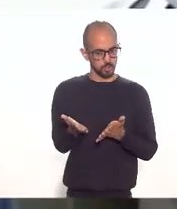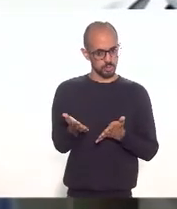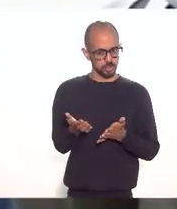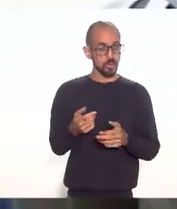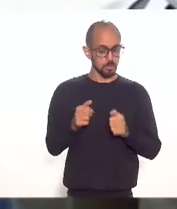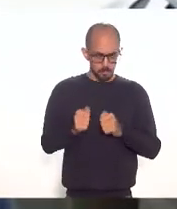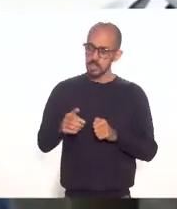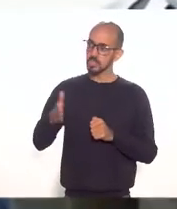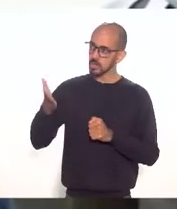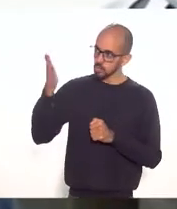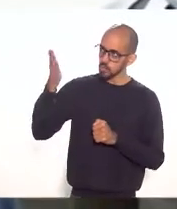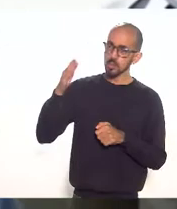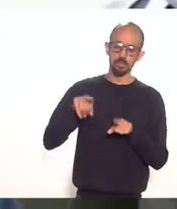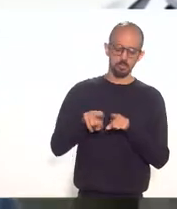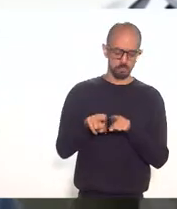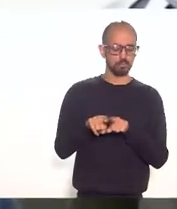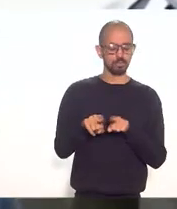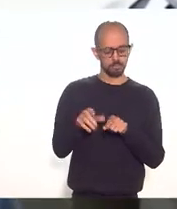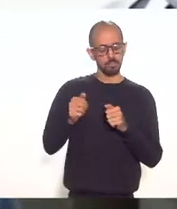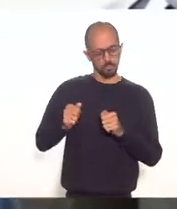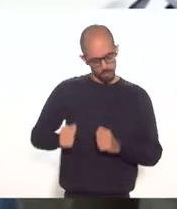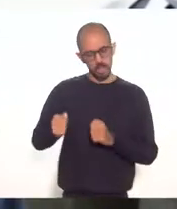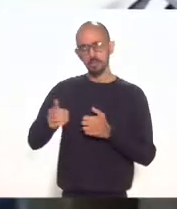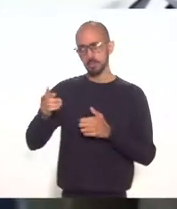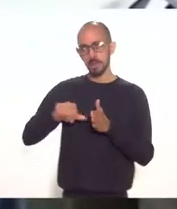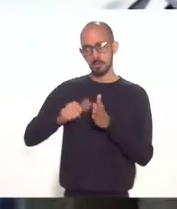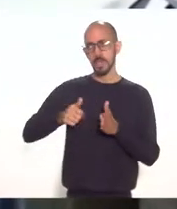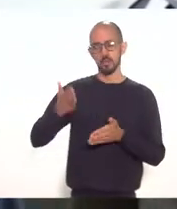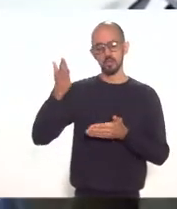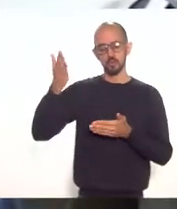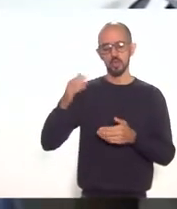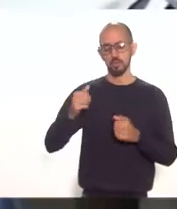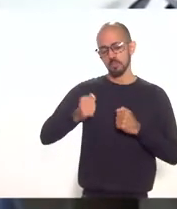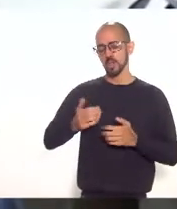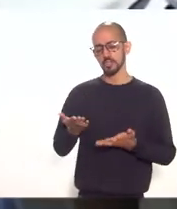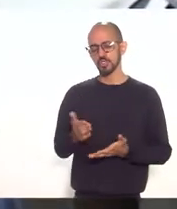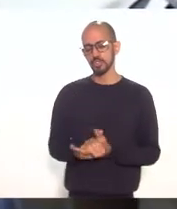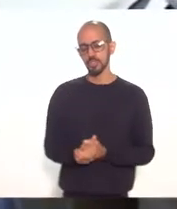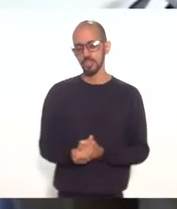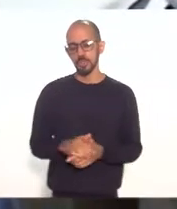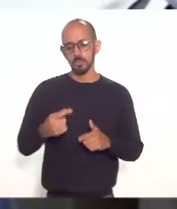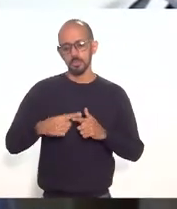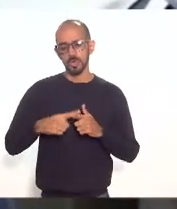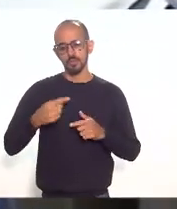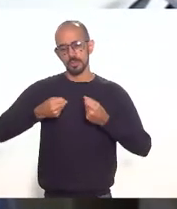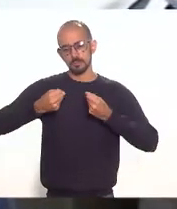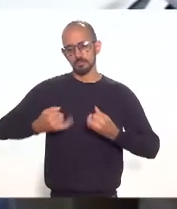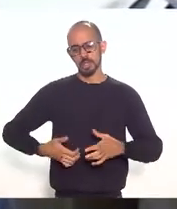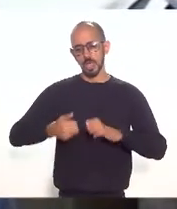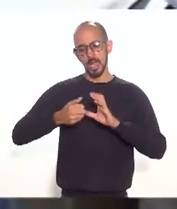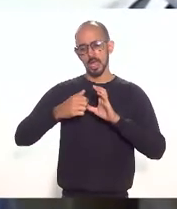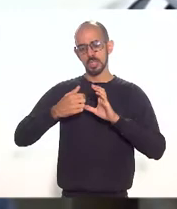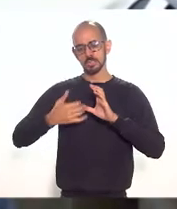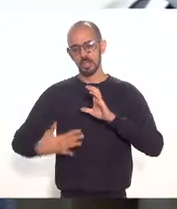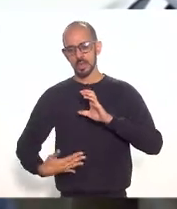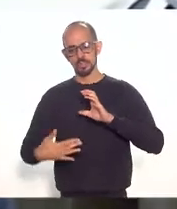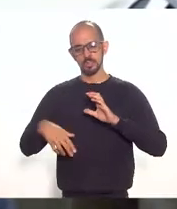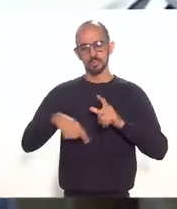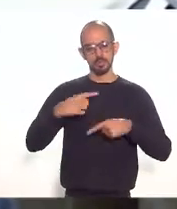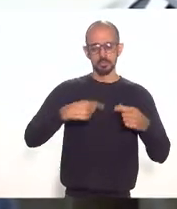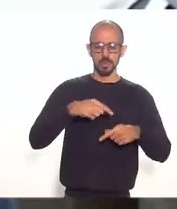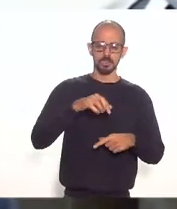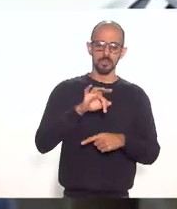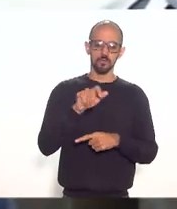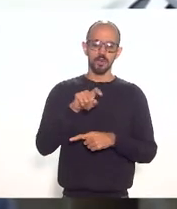abordar o tema de uma maneira mais geral sobre esses aspectos e a fazenda sob o ponto de vista mais específico.